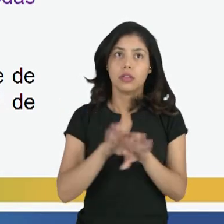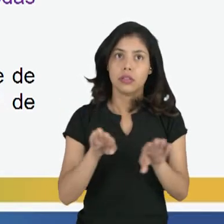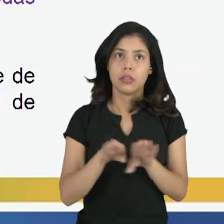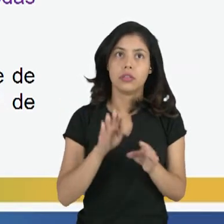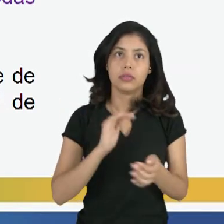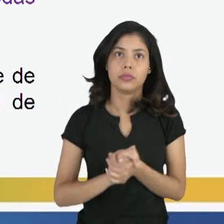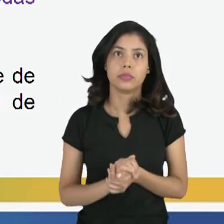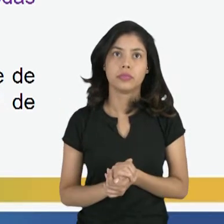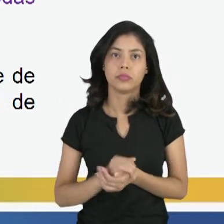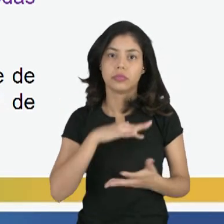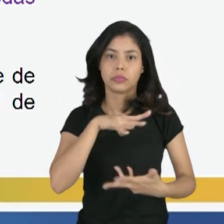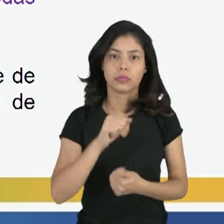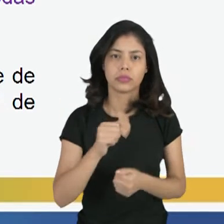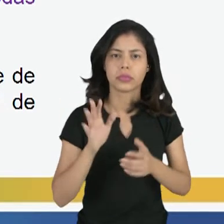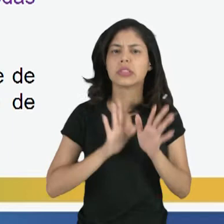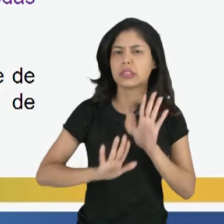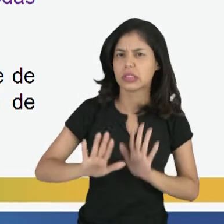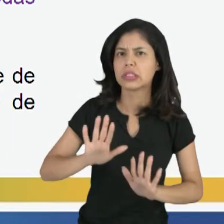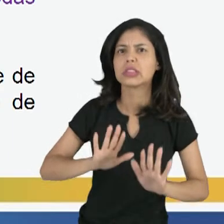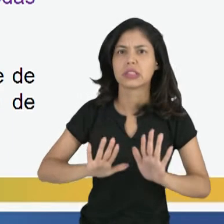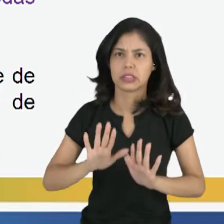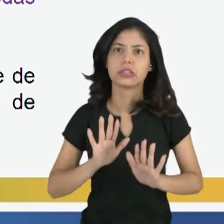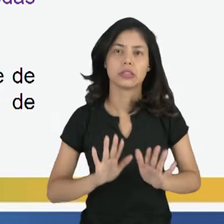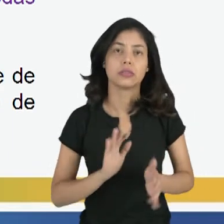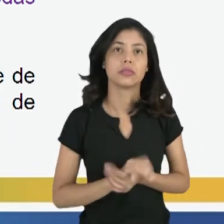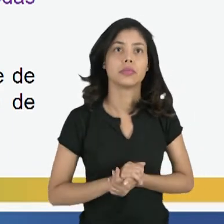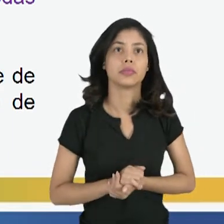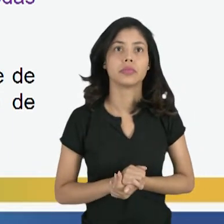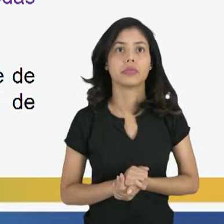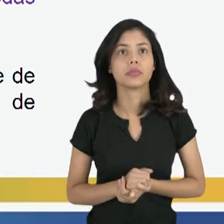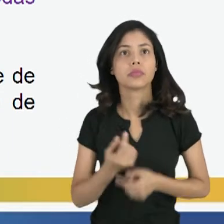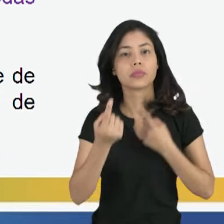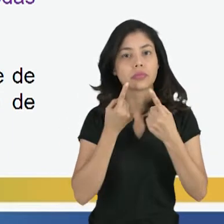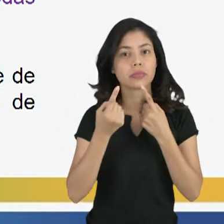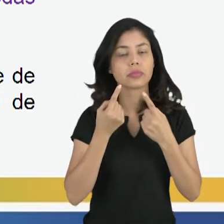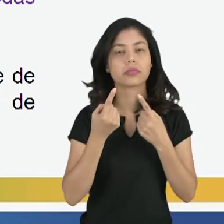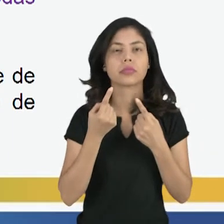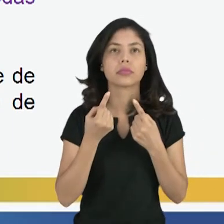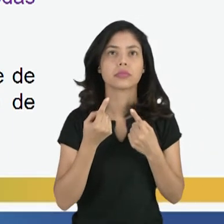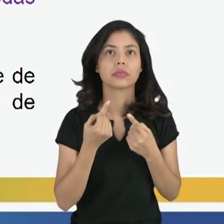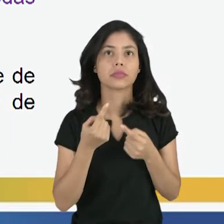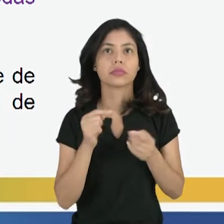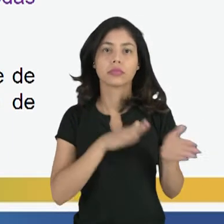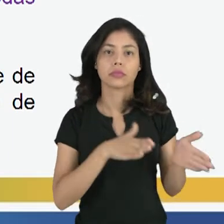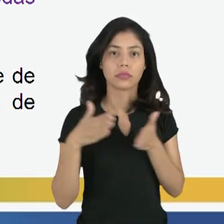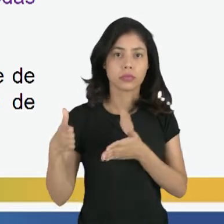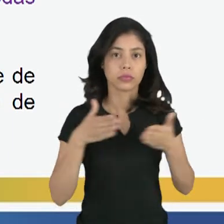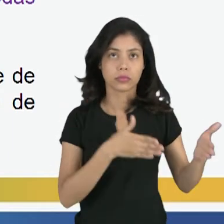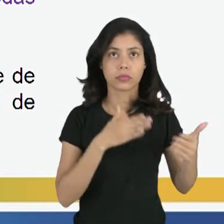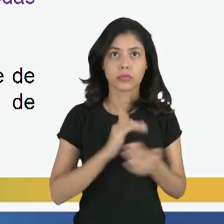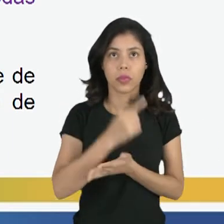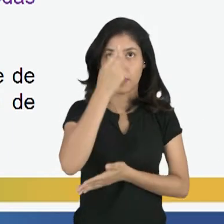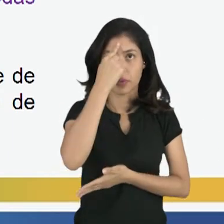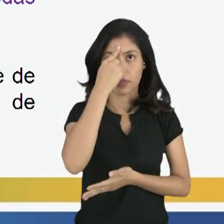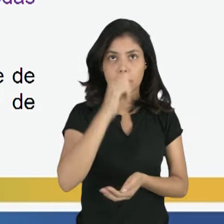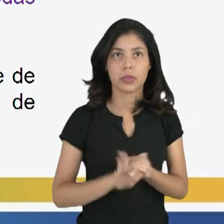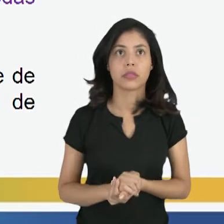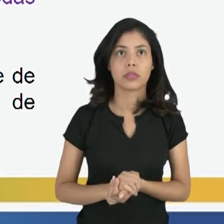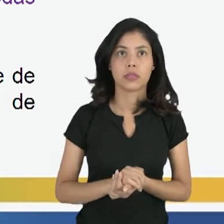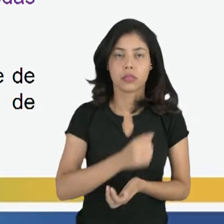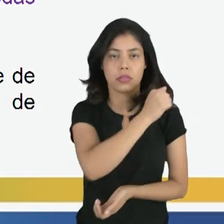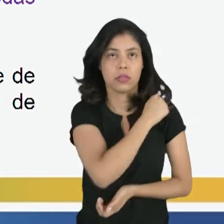quando ele vai criar o mundo suprassensível, mundo sensível, né? Dialética como método de divisão. Também no pensamento de